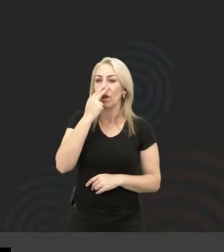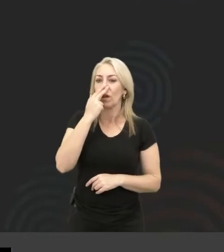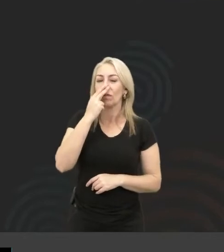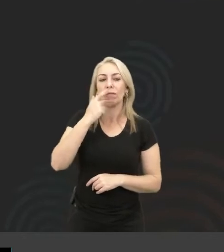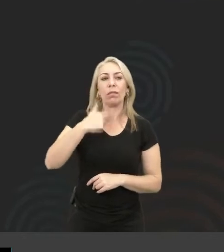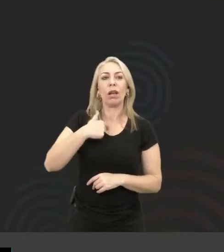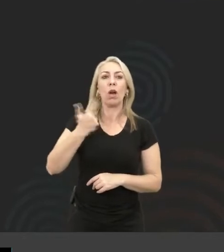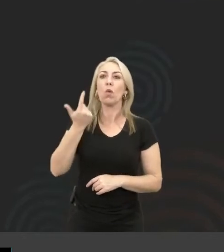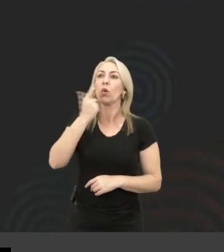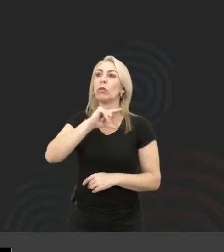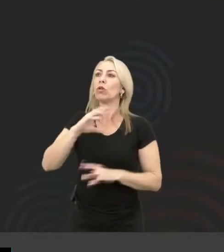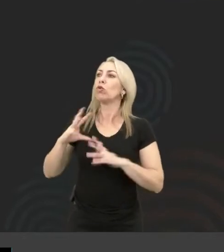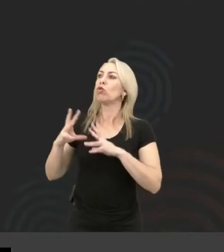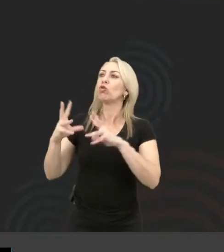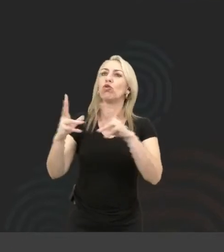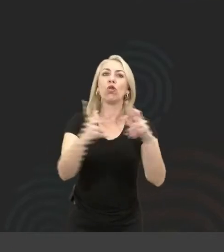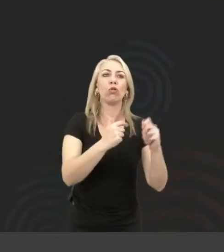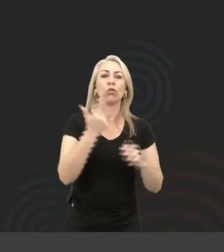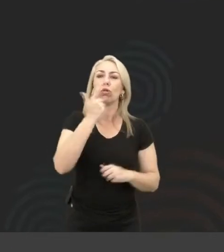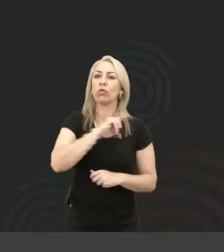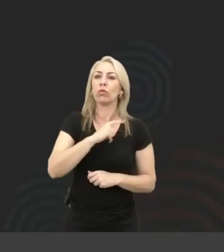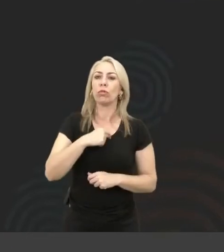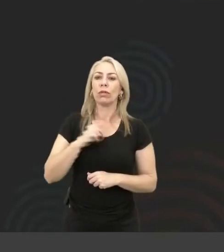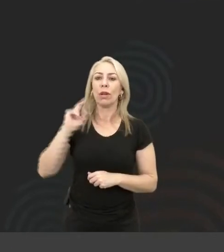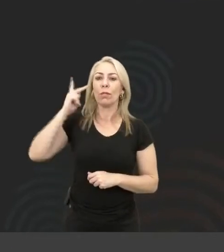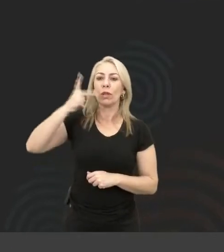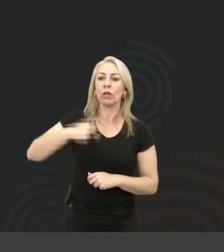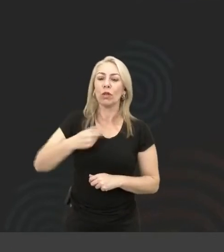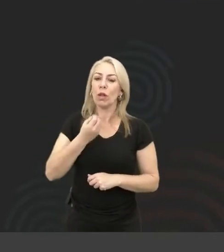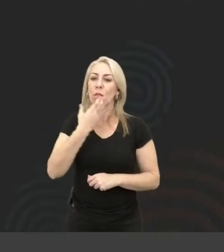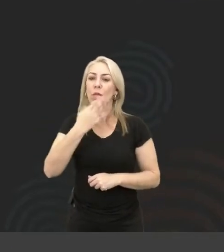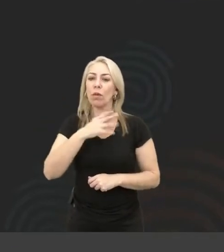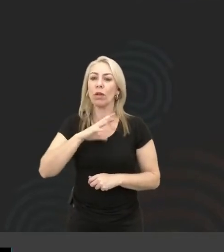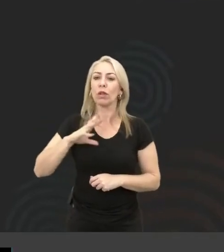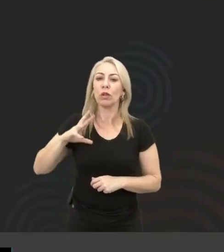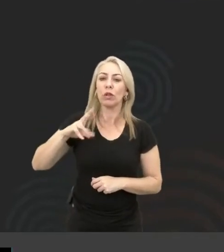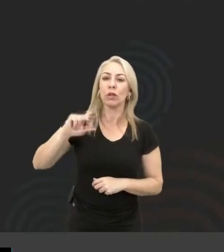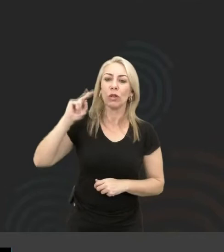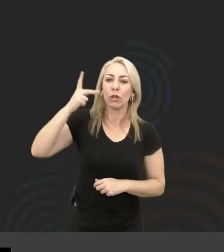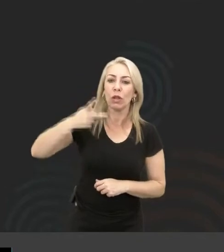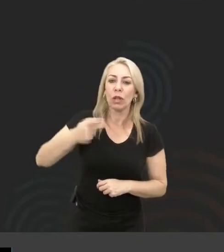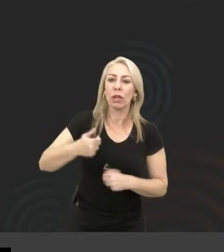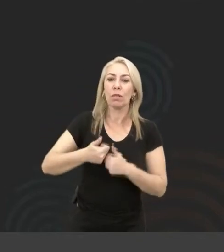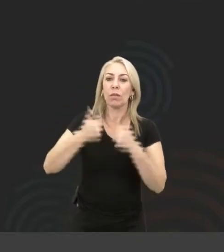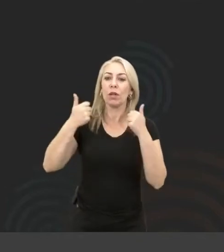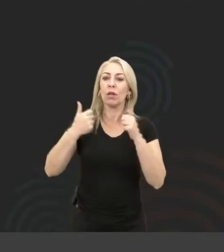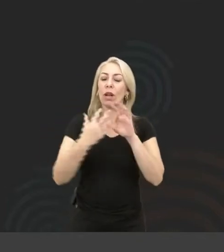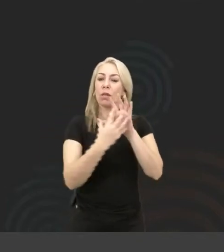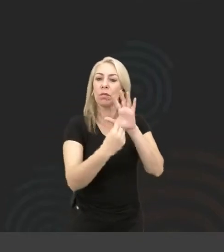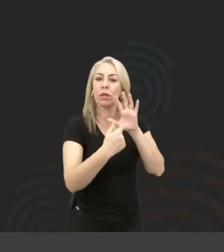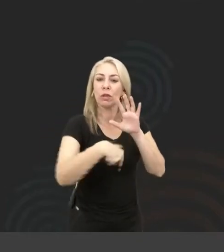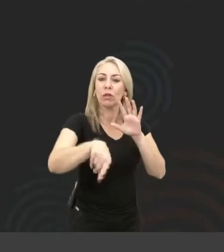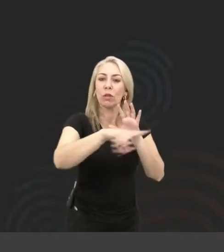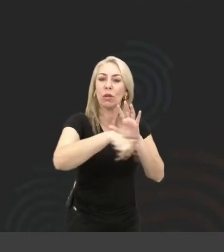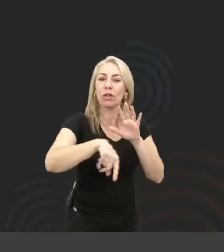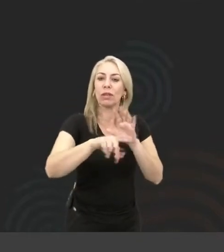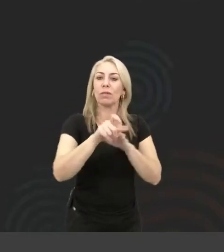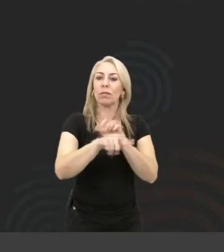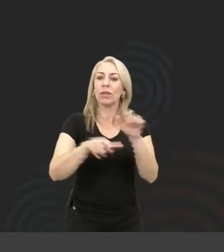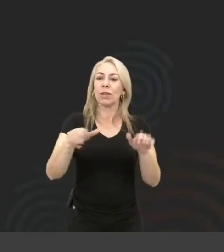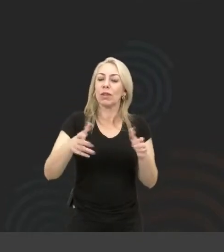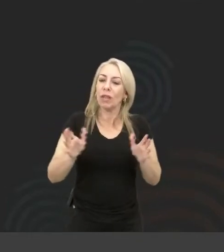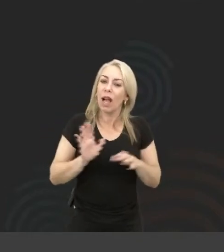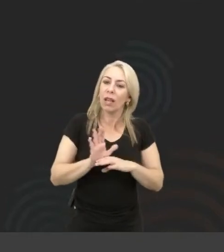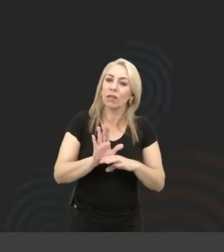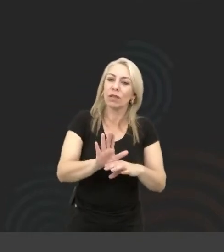absoluta, a minha história não pode ser uma verdade absoluta, como que eu faço para a minha história melhorar a história de outras pessoas, alavancar a história de outras